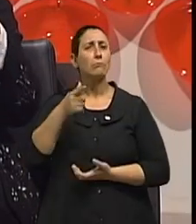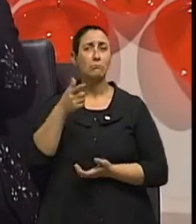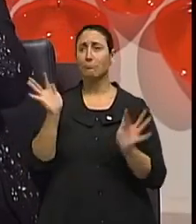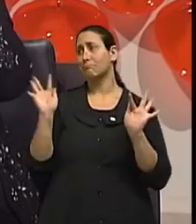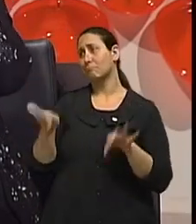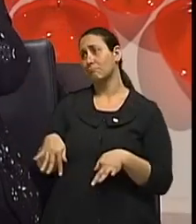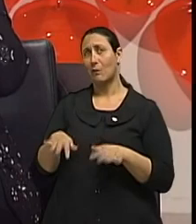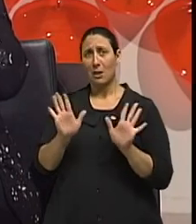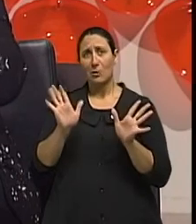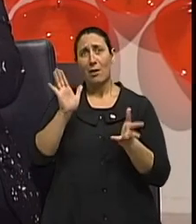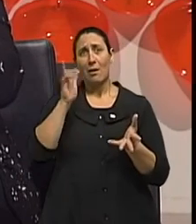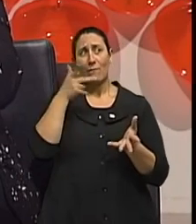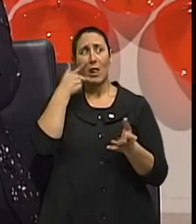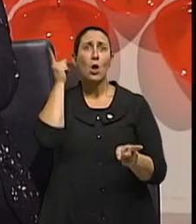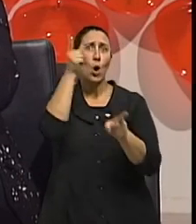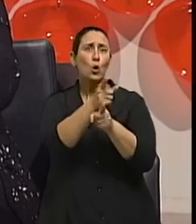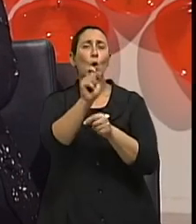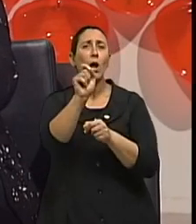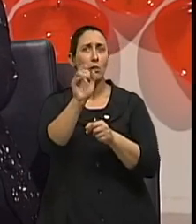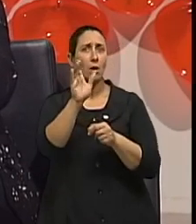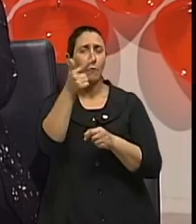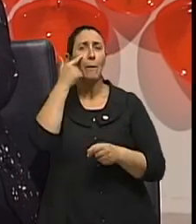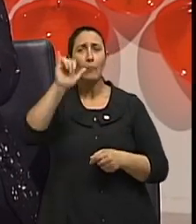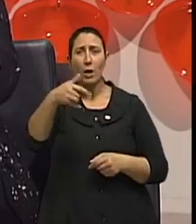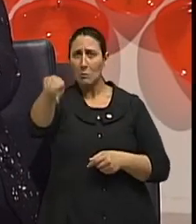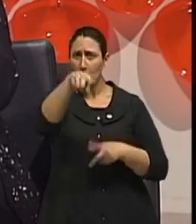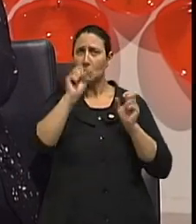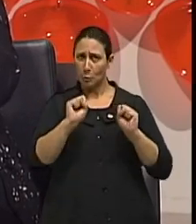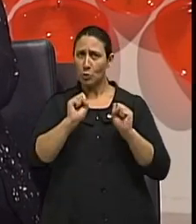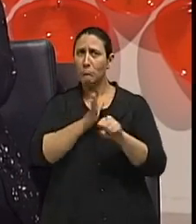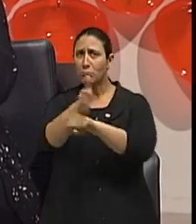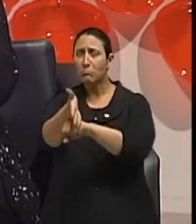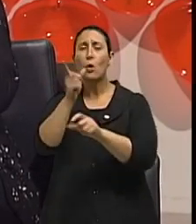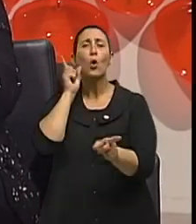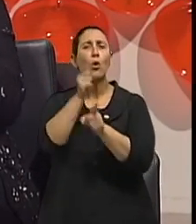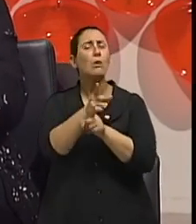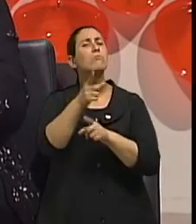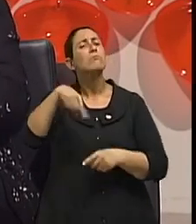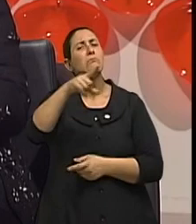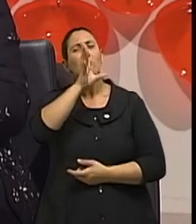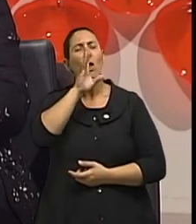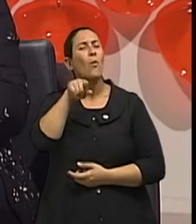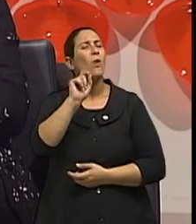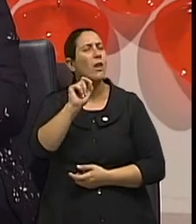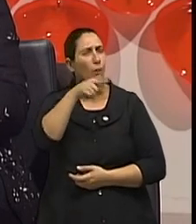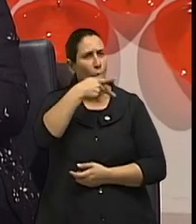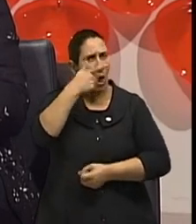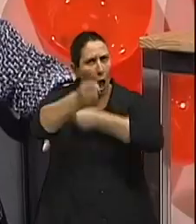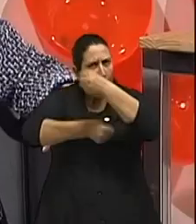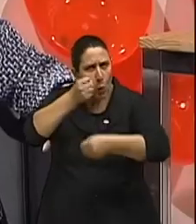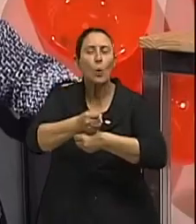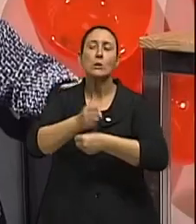hora de a gente falar do encontro, mas tem salvação. Olha aqui, o pessoal pode ir lá para ter mais uma vez. Isto aqui acontece anualmente.